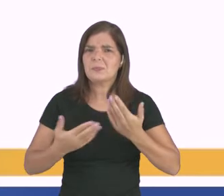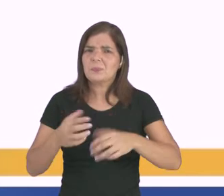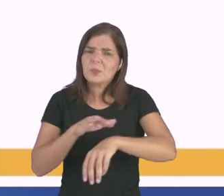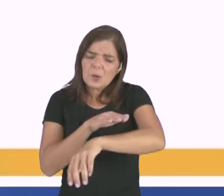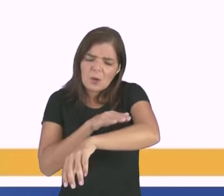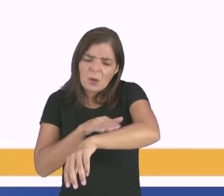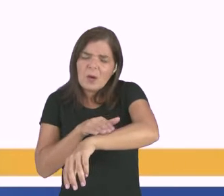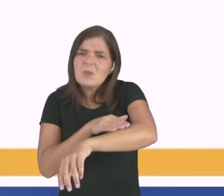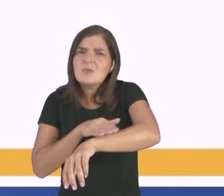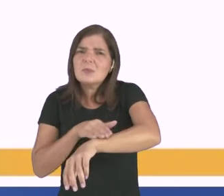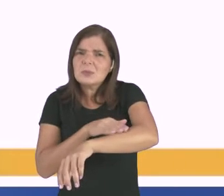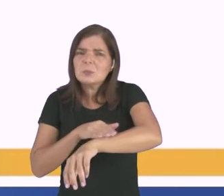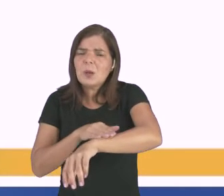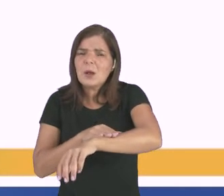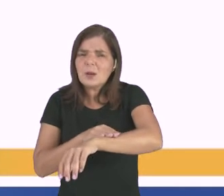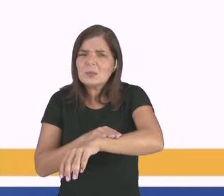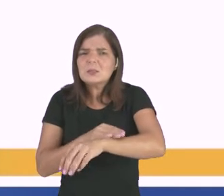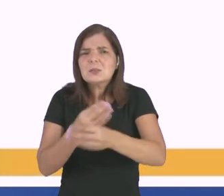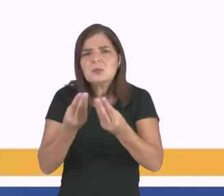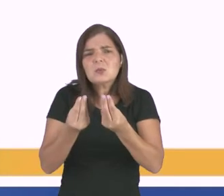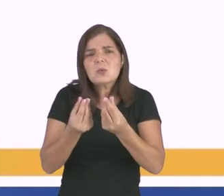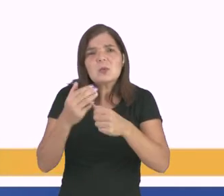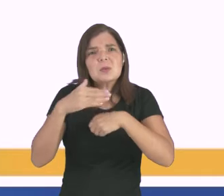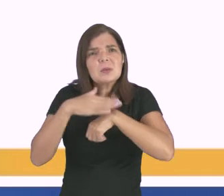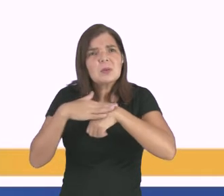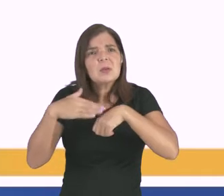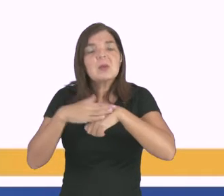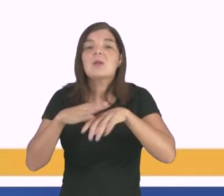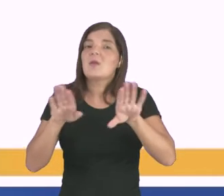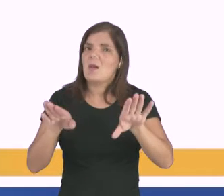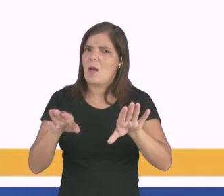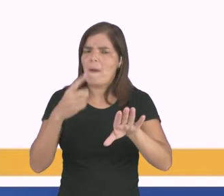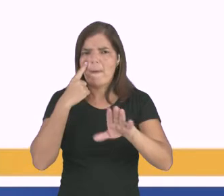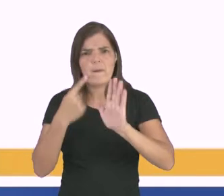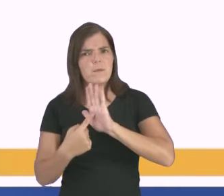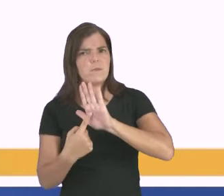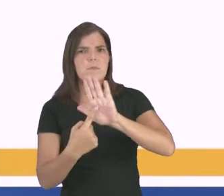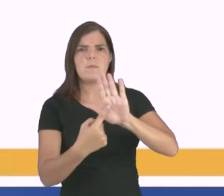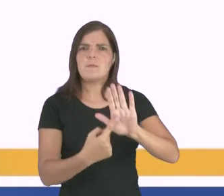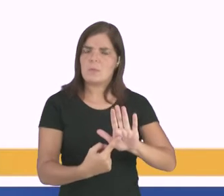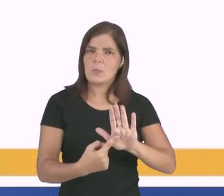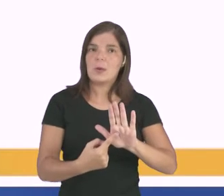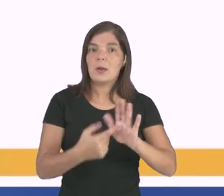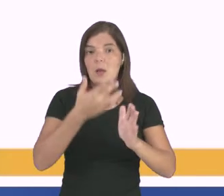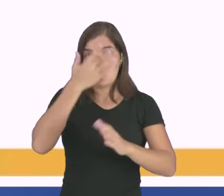pele já está um pouco mais fina, mais delicada. Então, isso é mais aparente, né? E essas feridas físicas